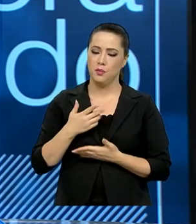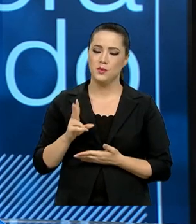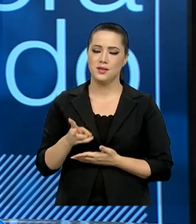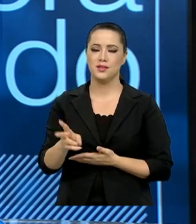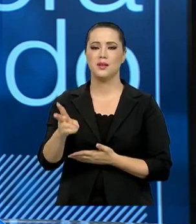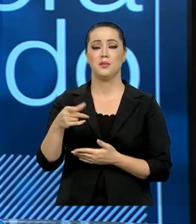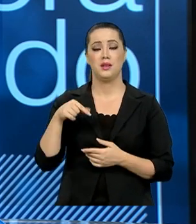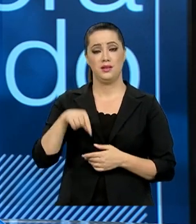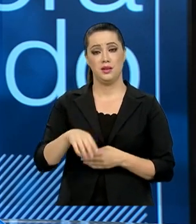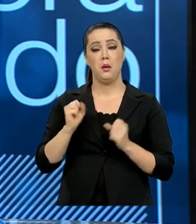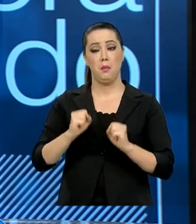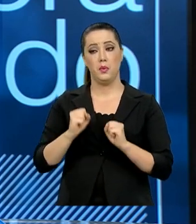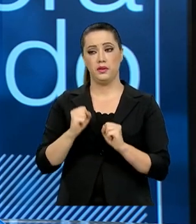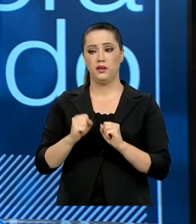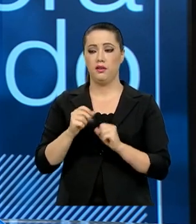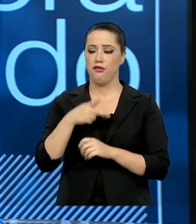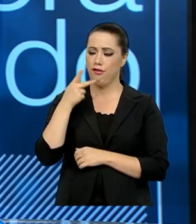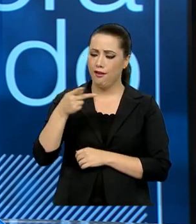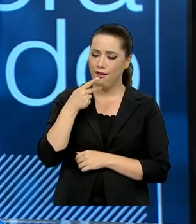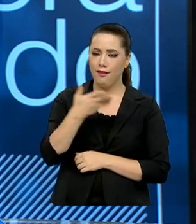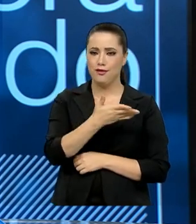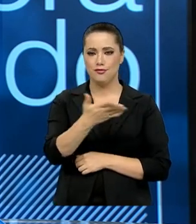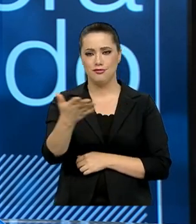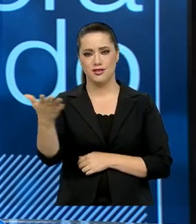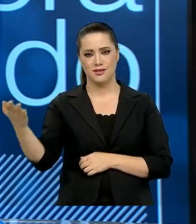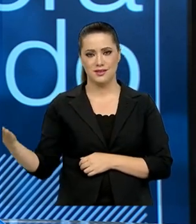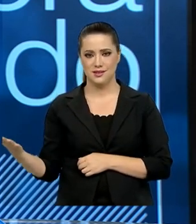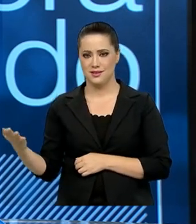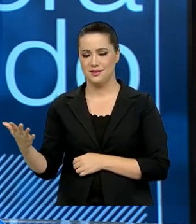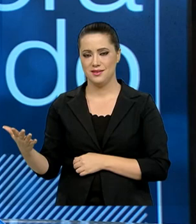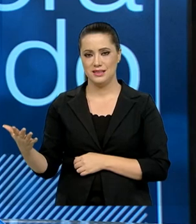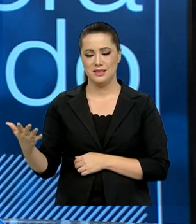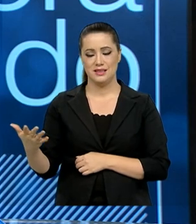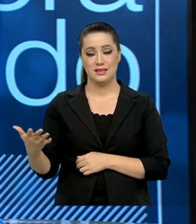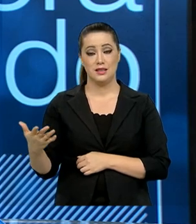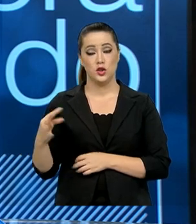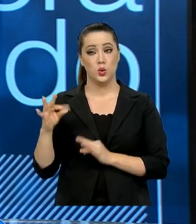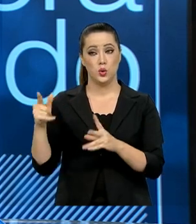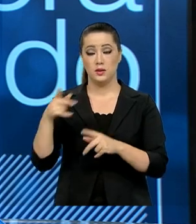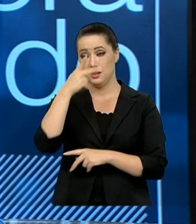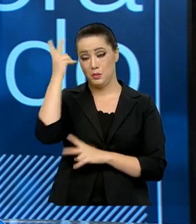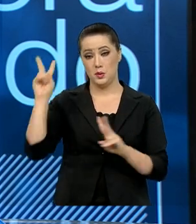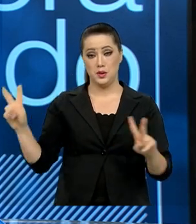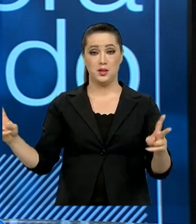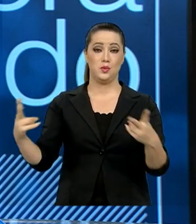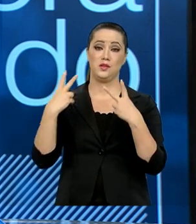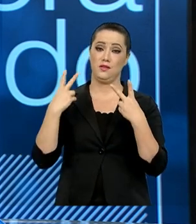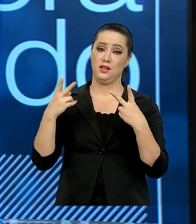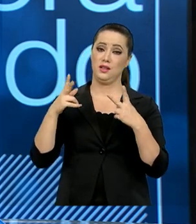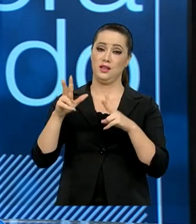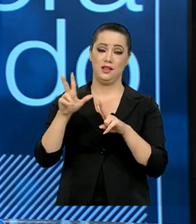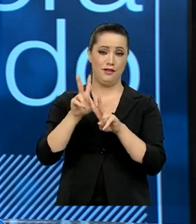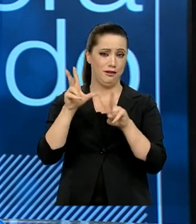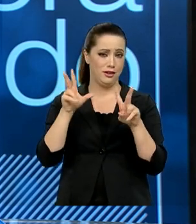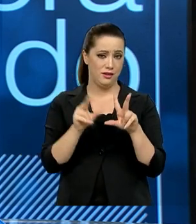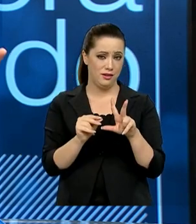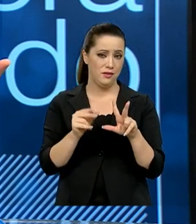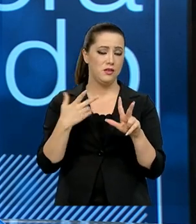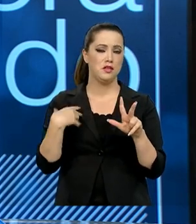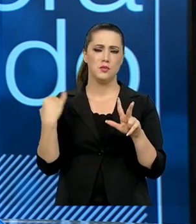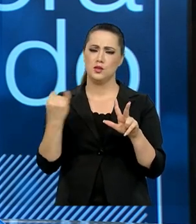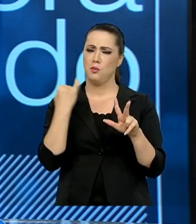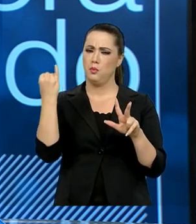compartilhar aqui com todos os telespectadores desse canal tão